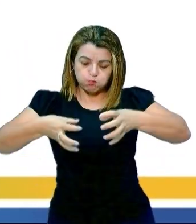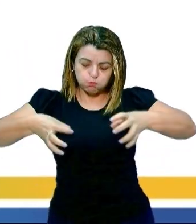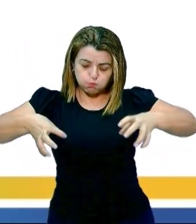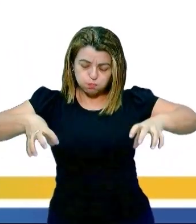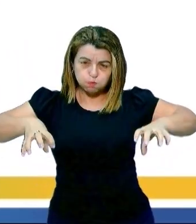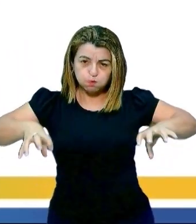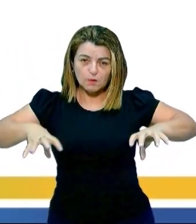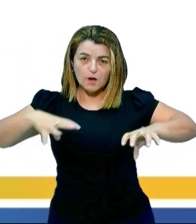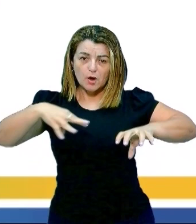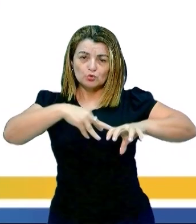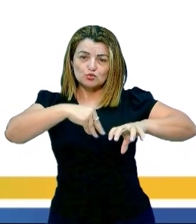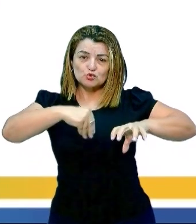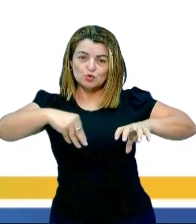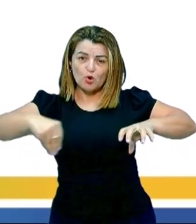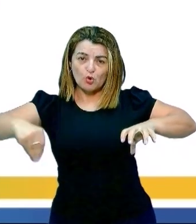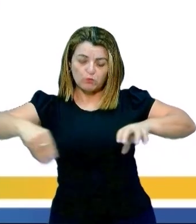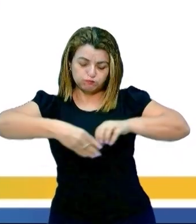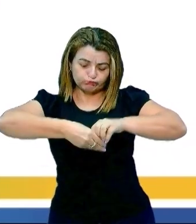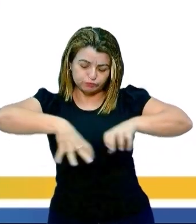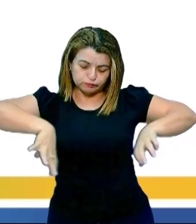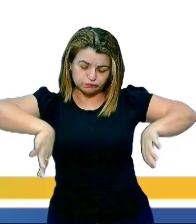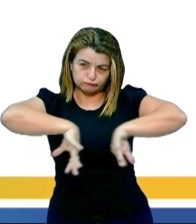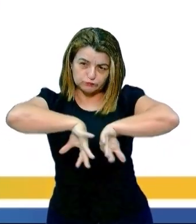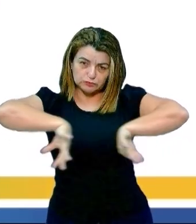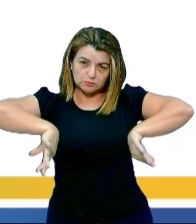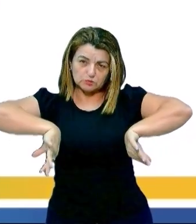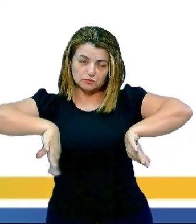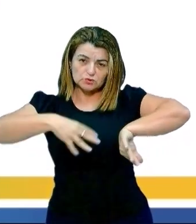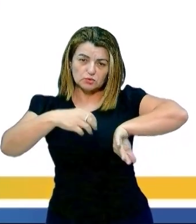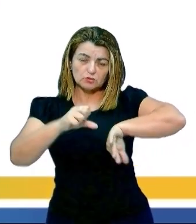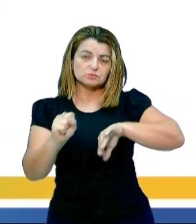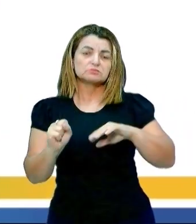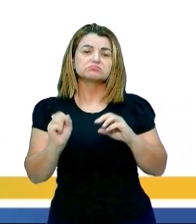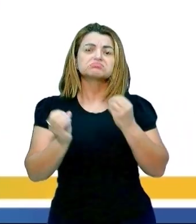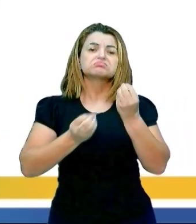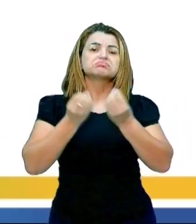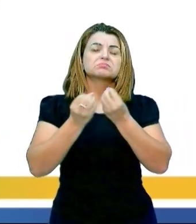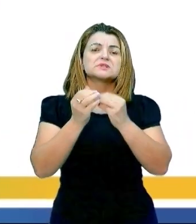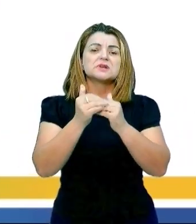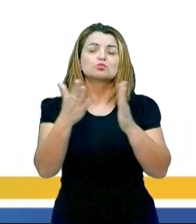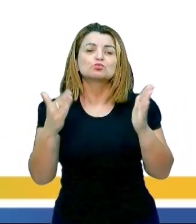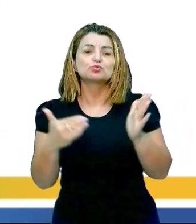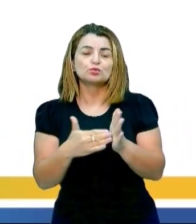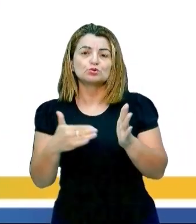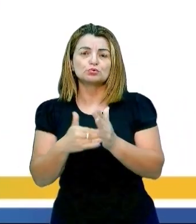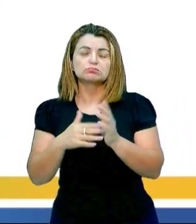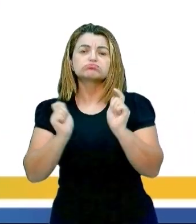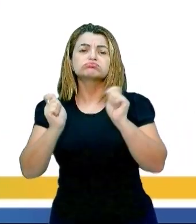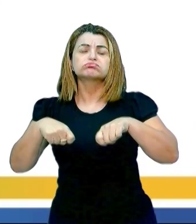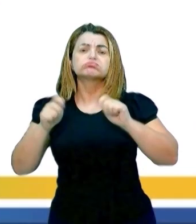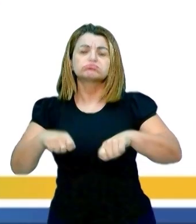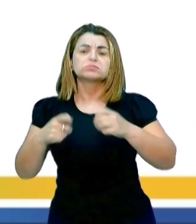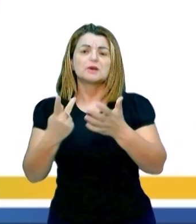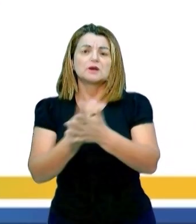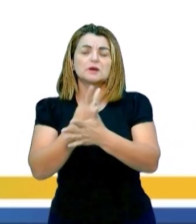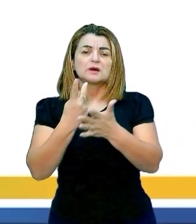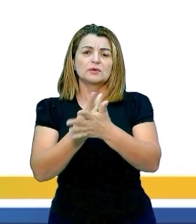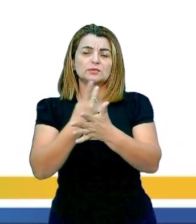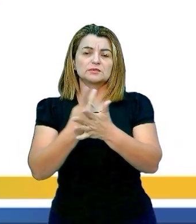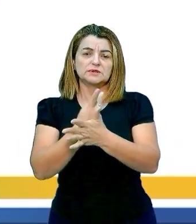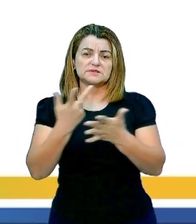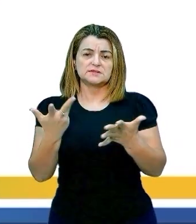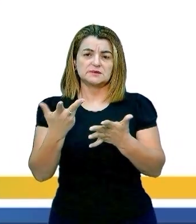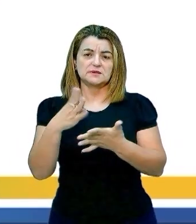mas então vamos pensar num todo. O que é que pode mais acontecer de